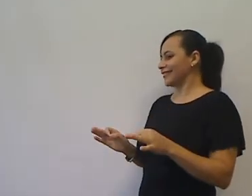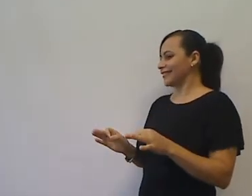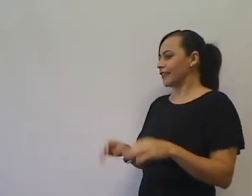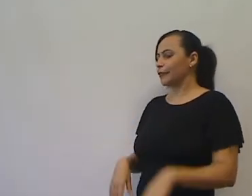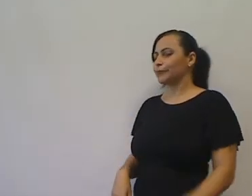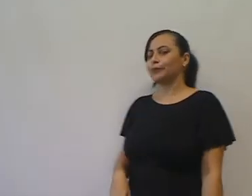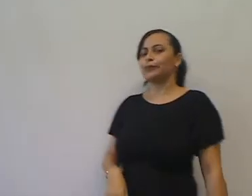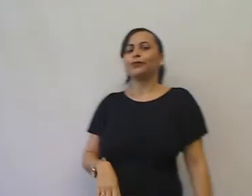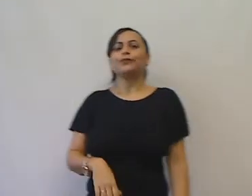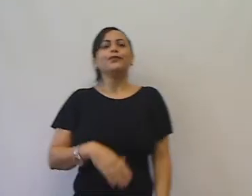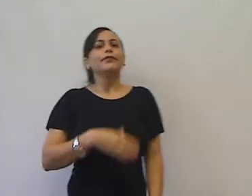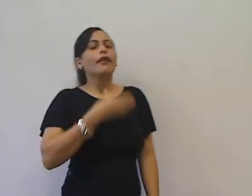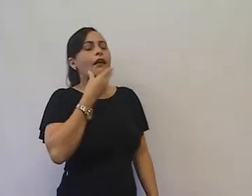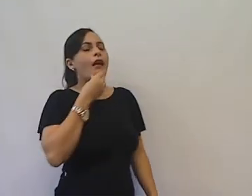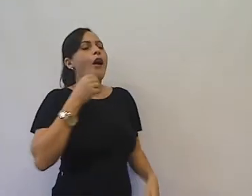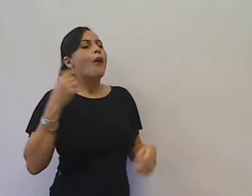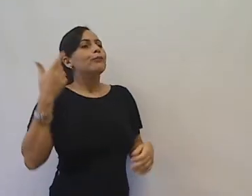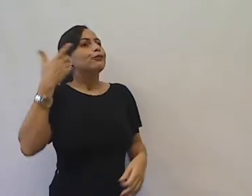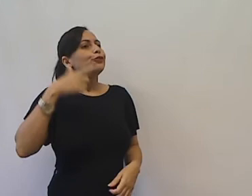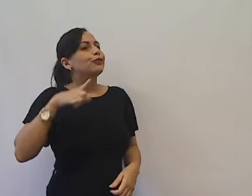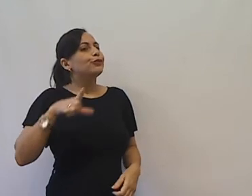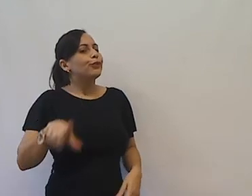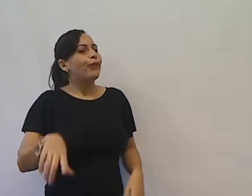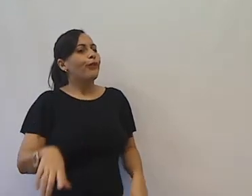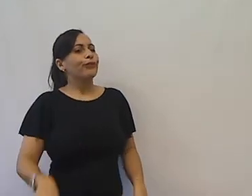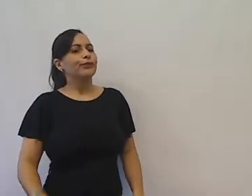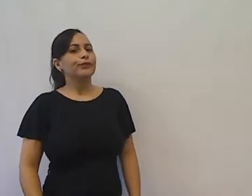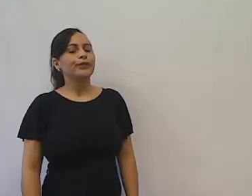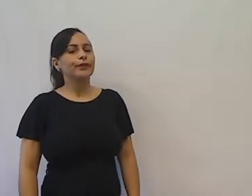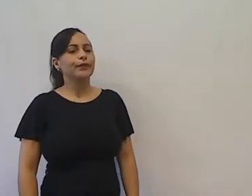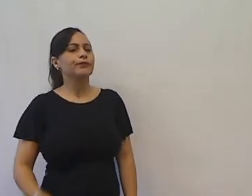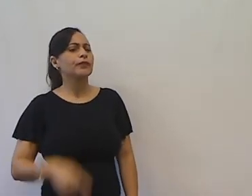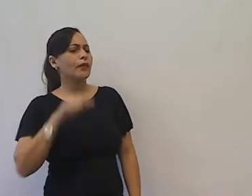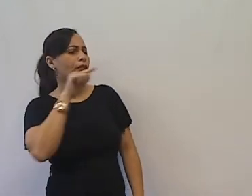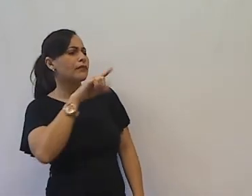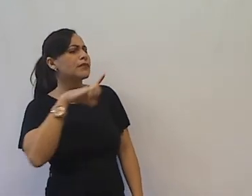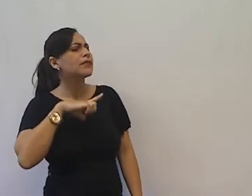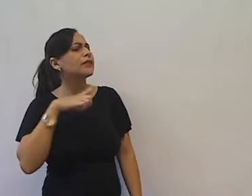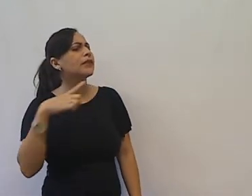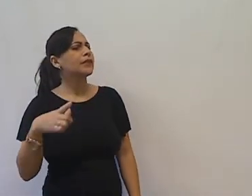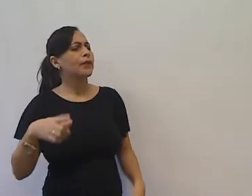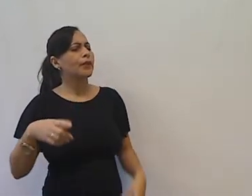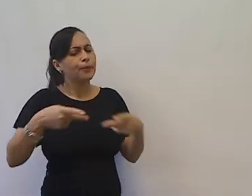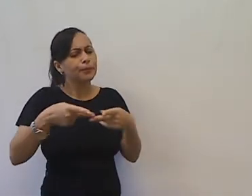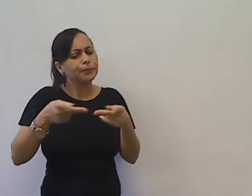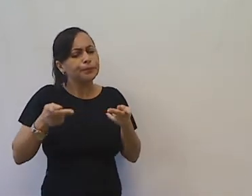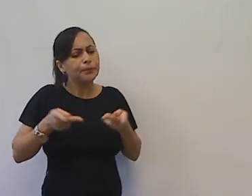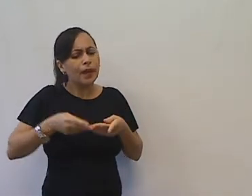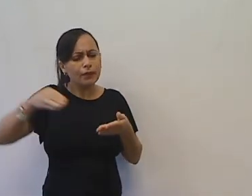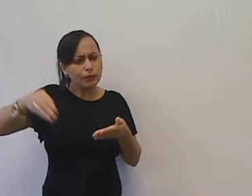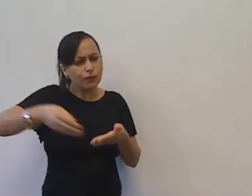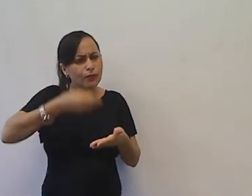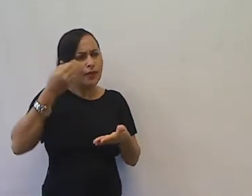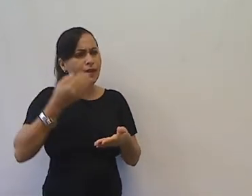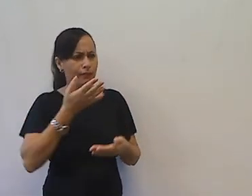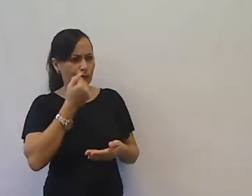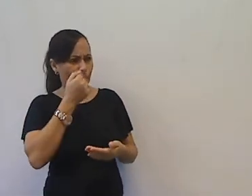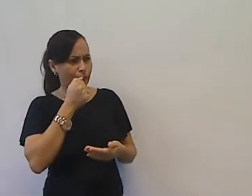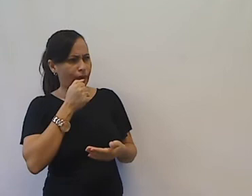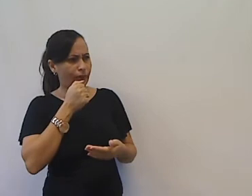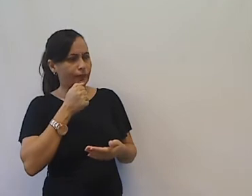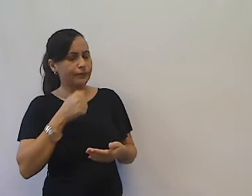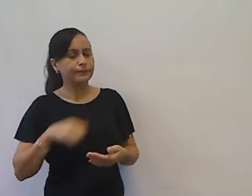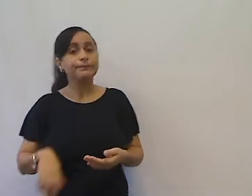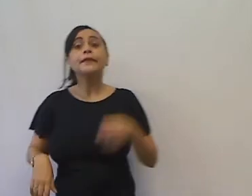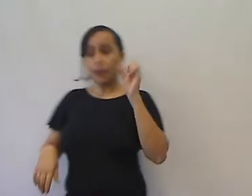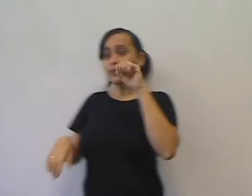Pedro, mais uma vez. A senhora teria um prato, uma colher para provarmos da sopa? Sim,